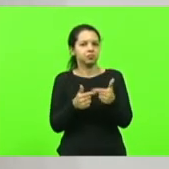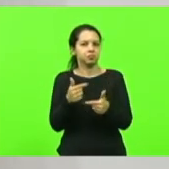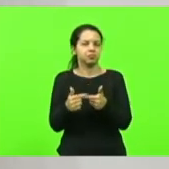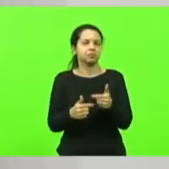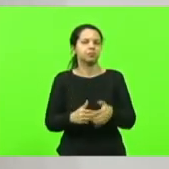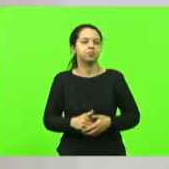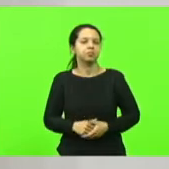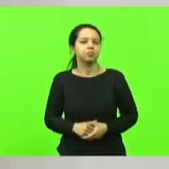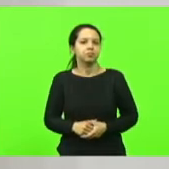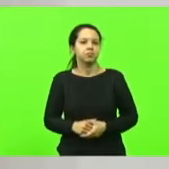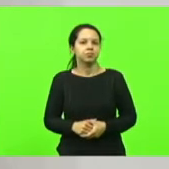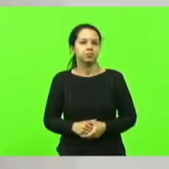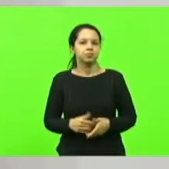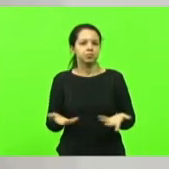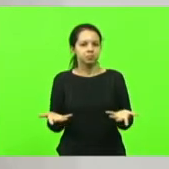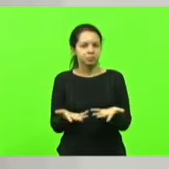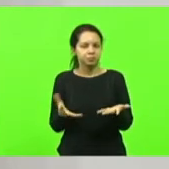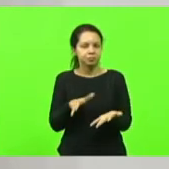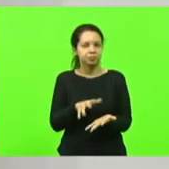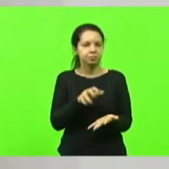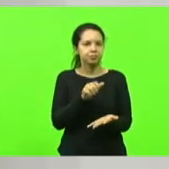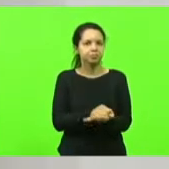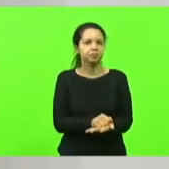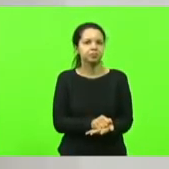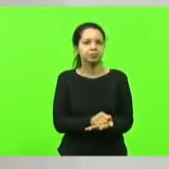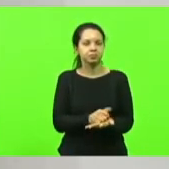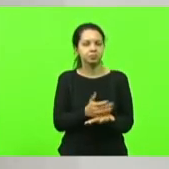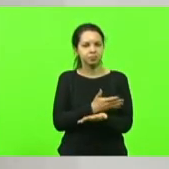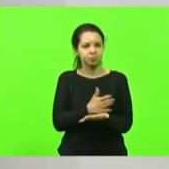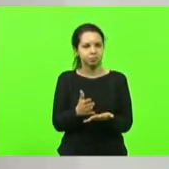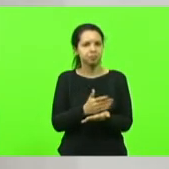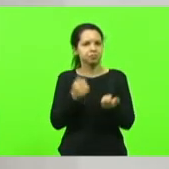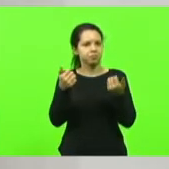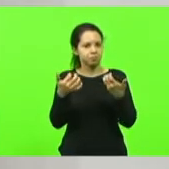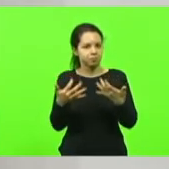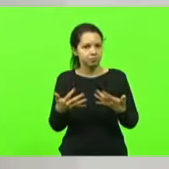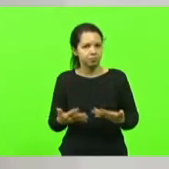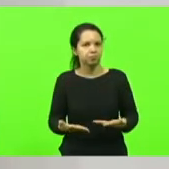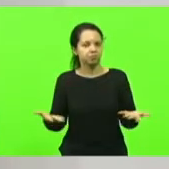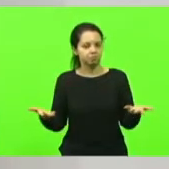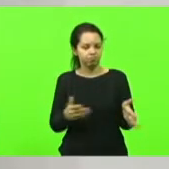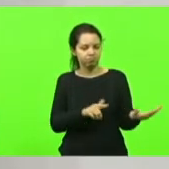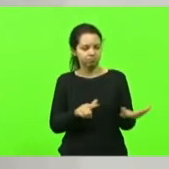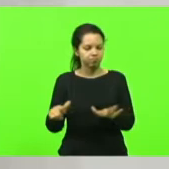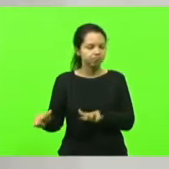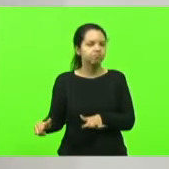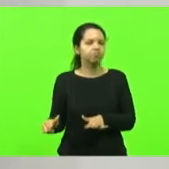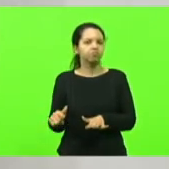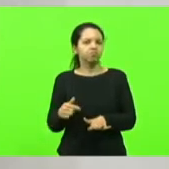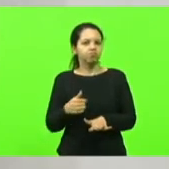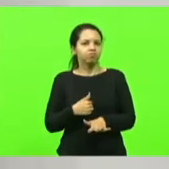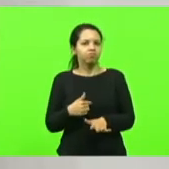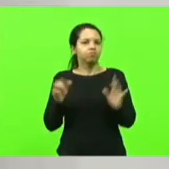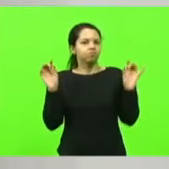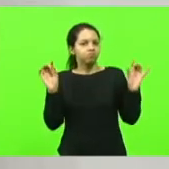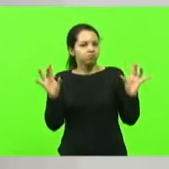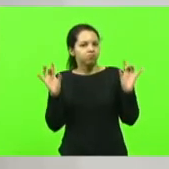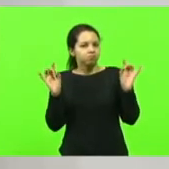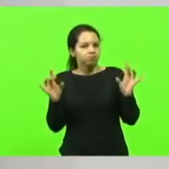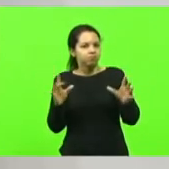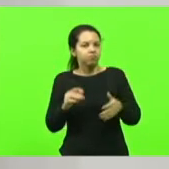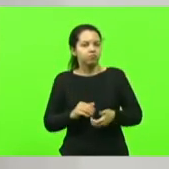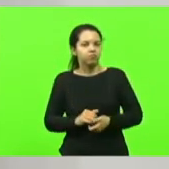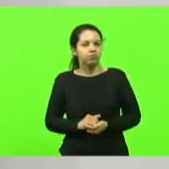Fazer alguns registros, essa semana eu tive a oportunidade de passar